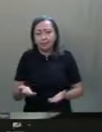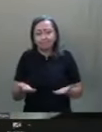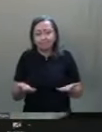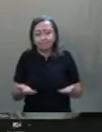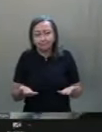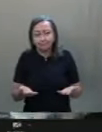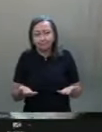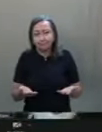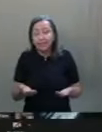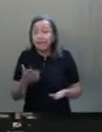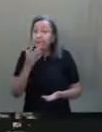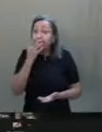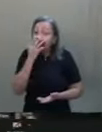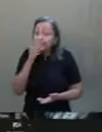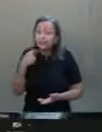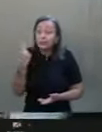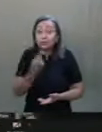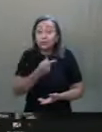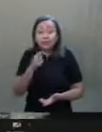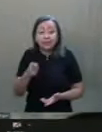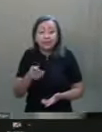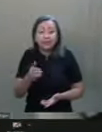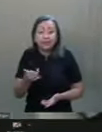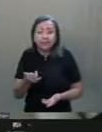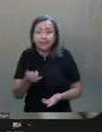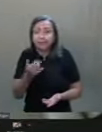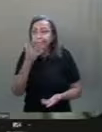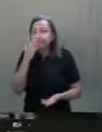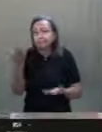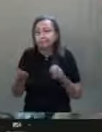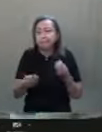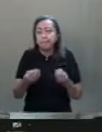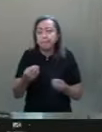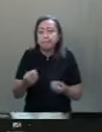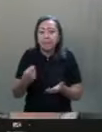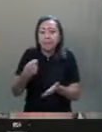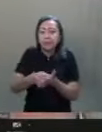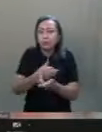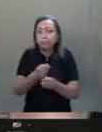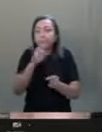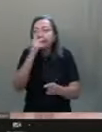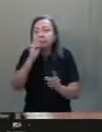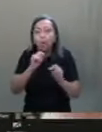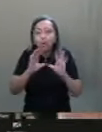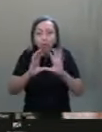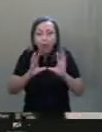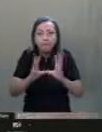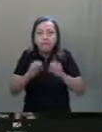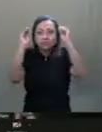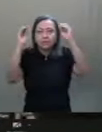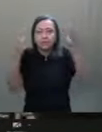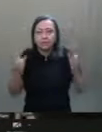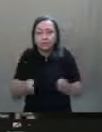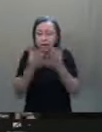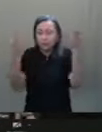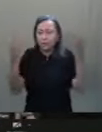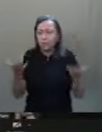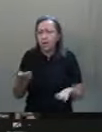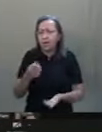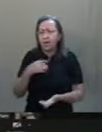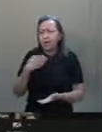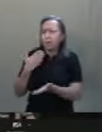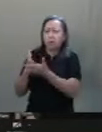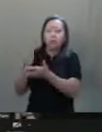bancando aqui, os fotorologistas. É quase que uma mágica. Olha, não importa o que for